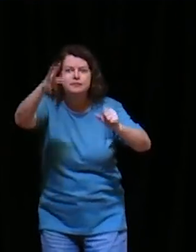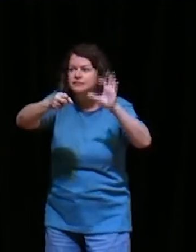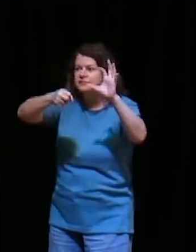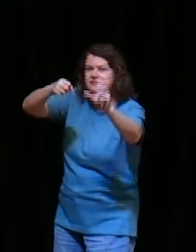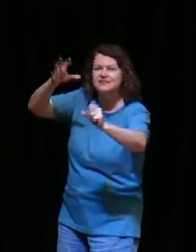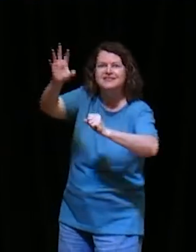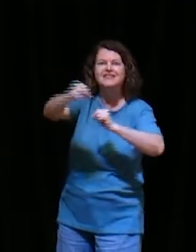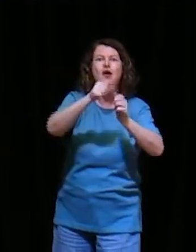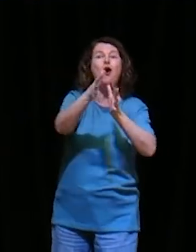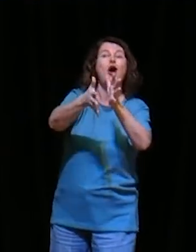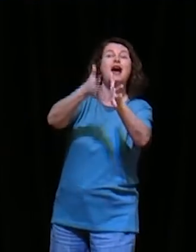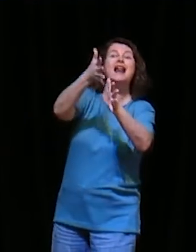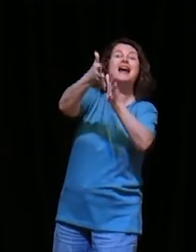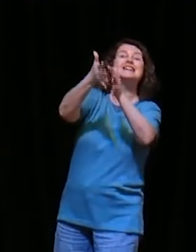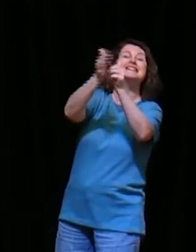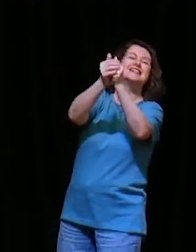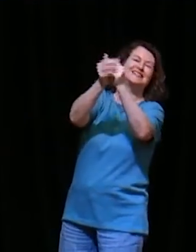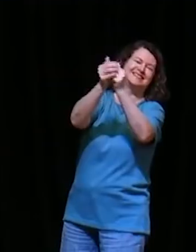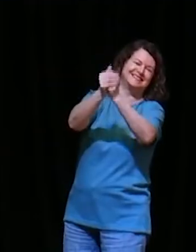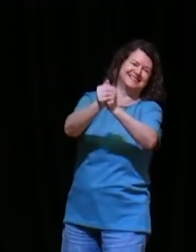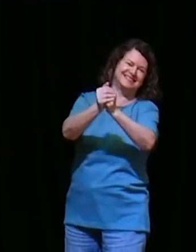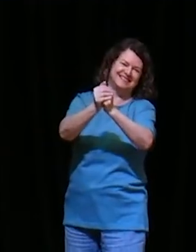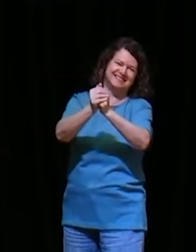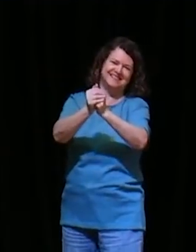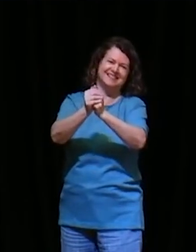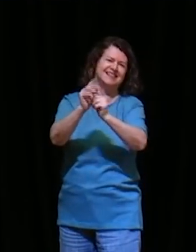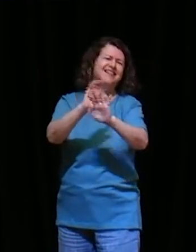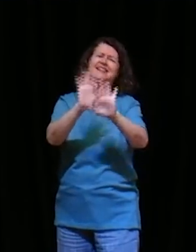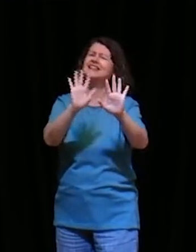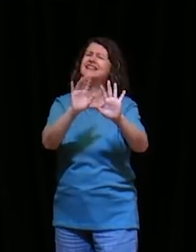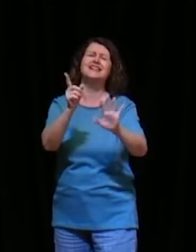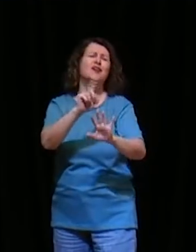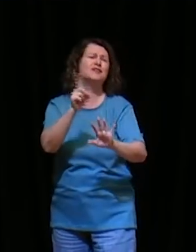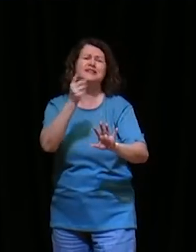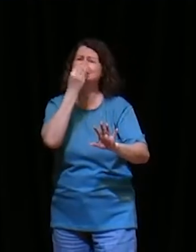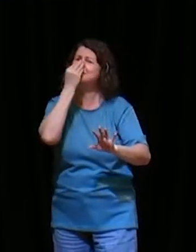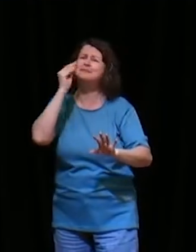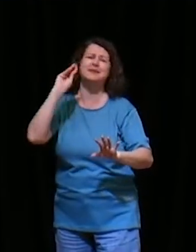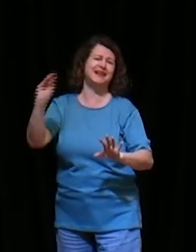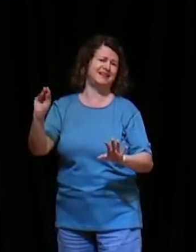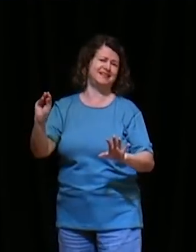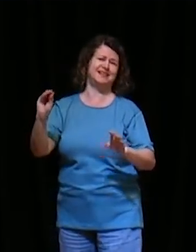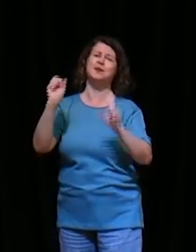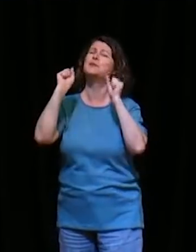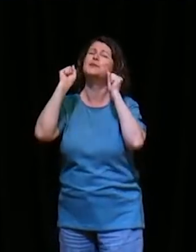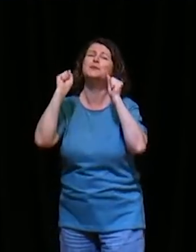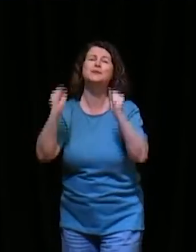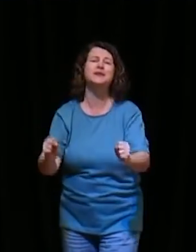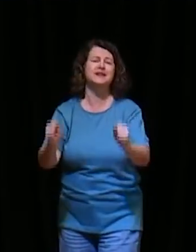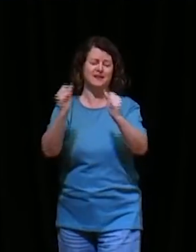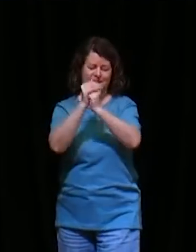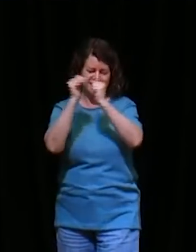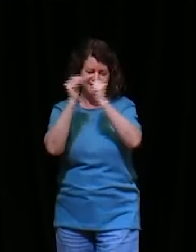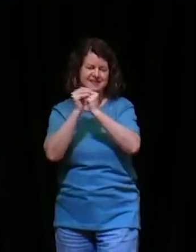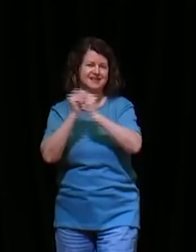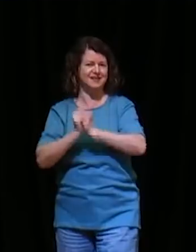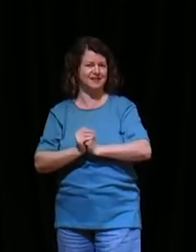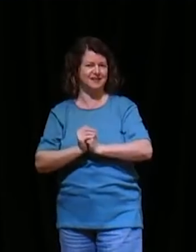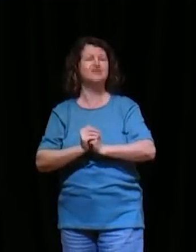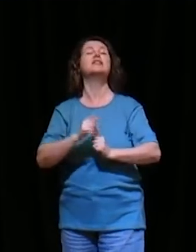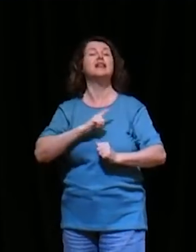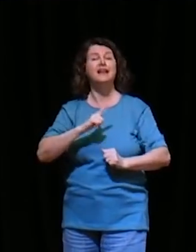devolvem, as orações, querido, não ignore isso, não ignore, o poder, da oração, existem,